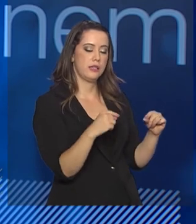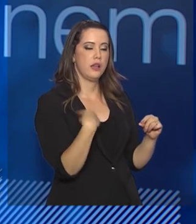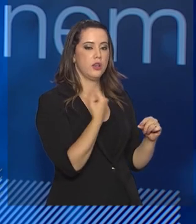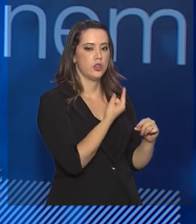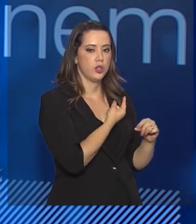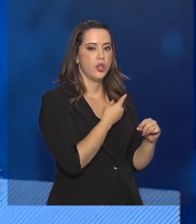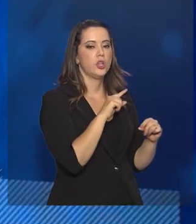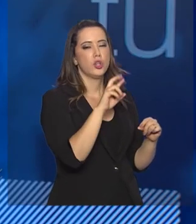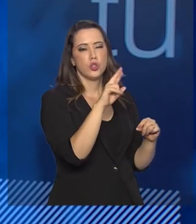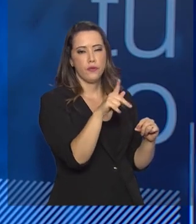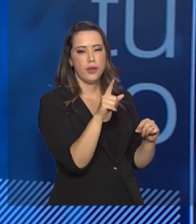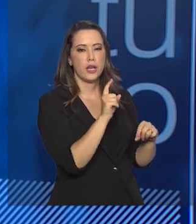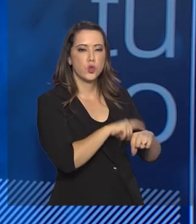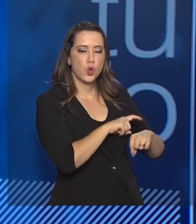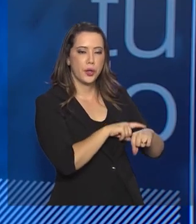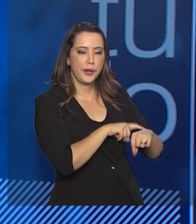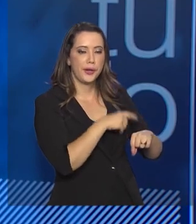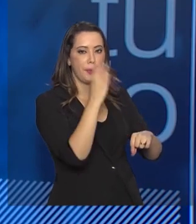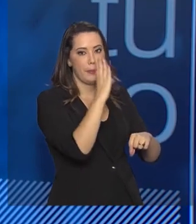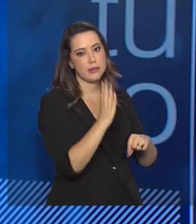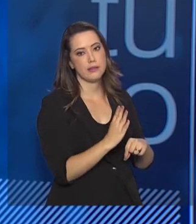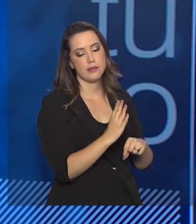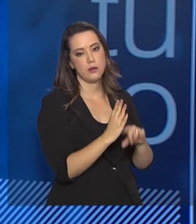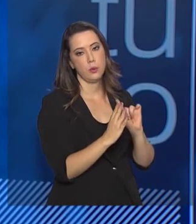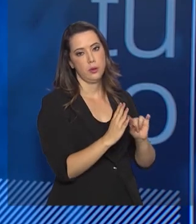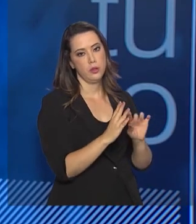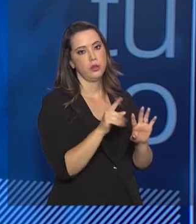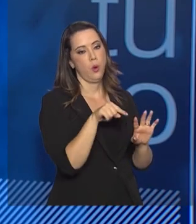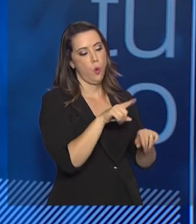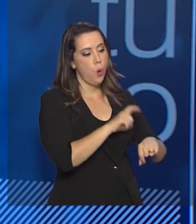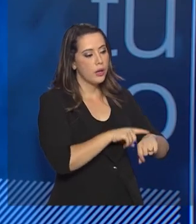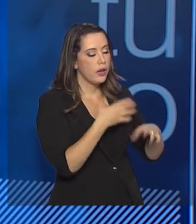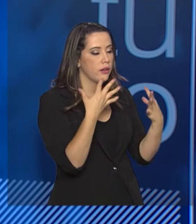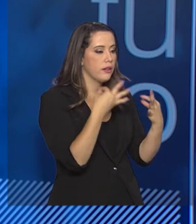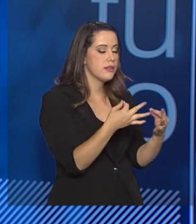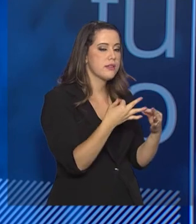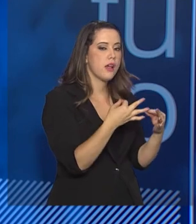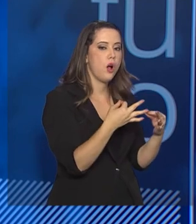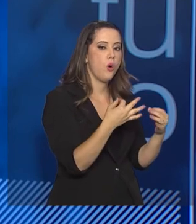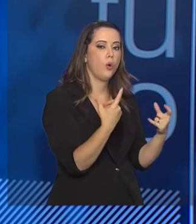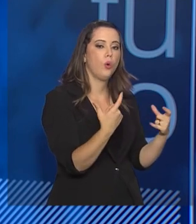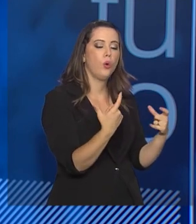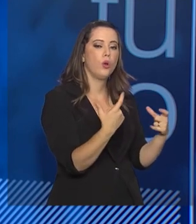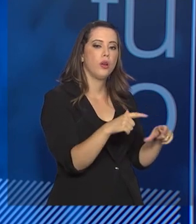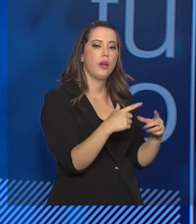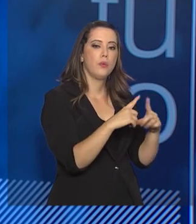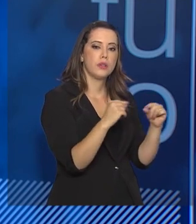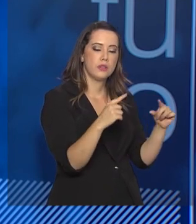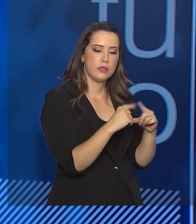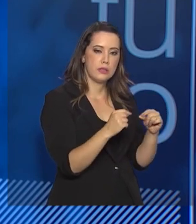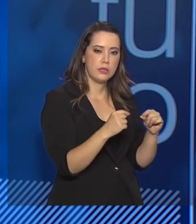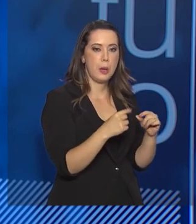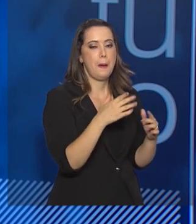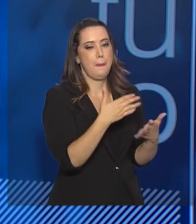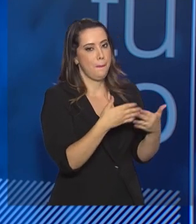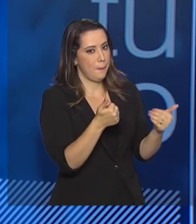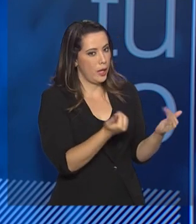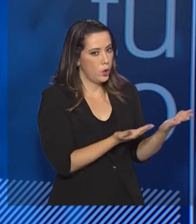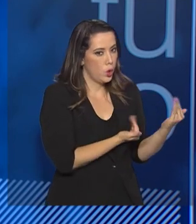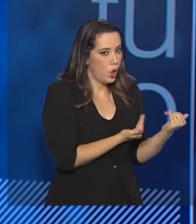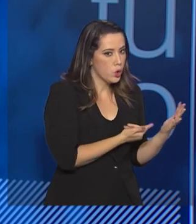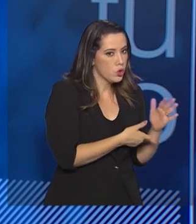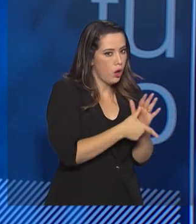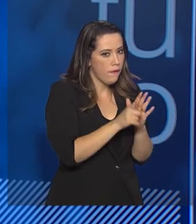questões de fuso horário no Brasil, então o horário é o horário de Brasília. O jovem, de preferência, ele deve ir até o local da prova, nos dias